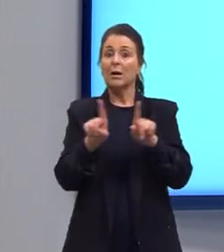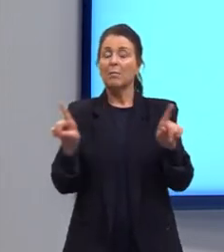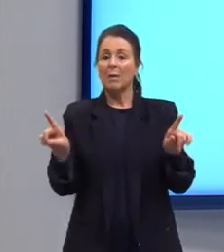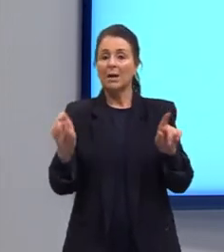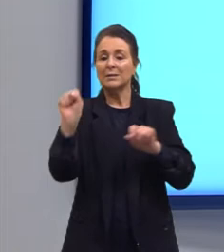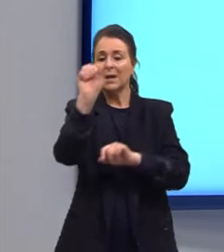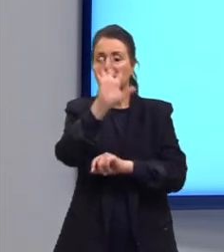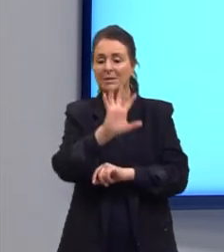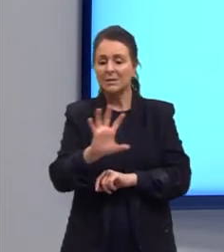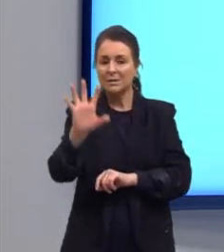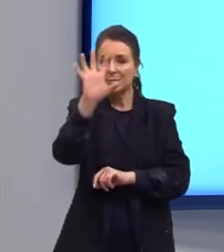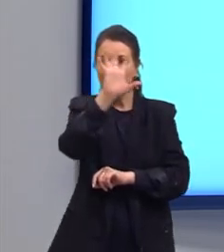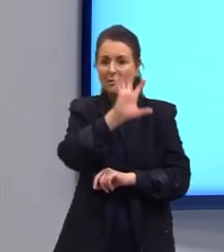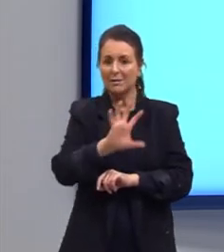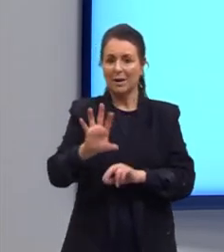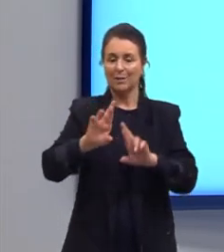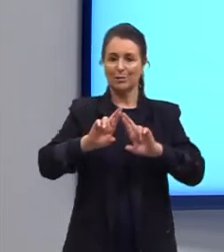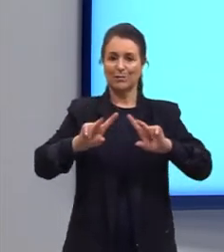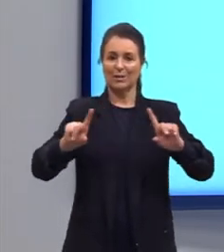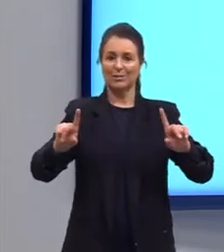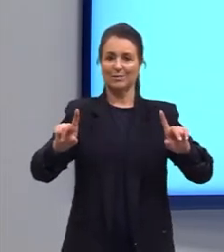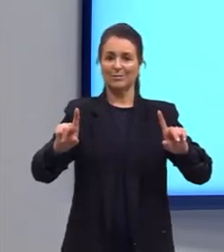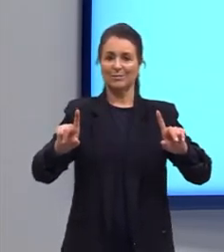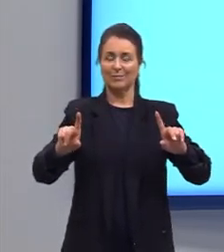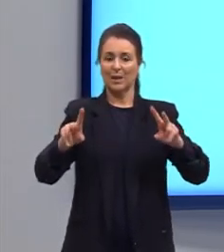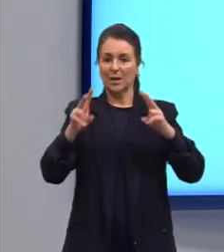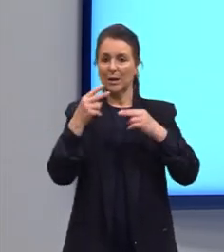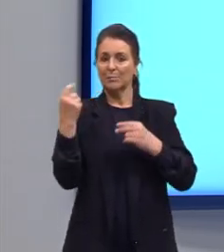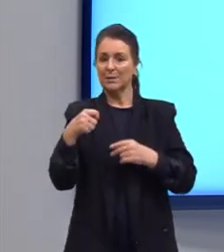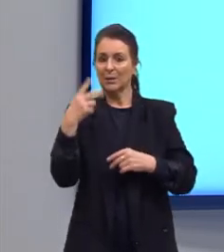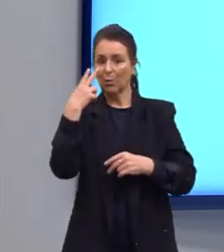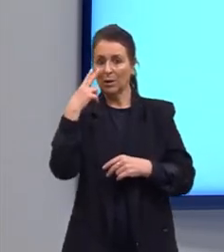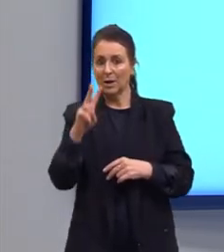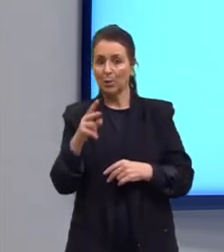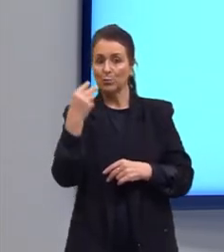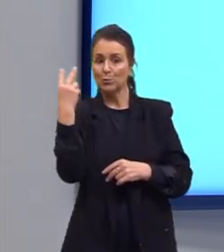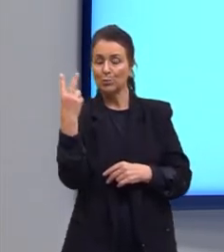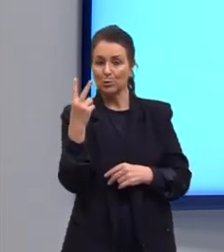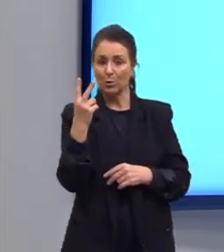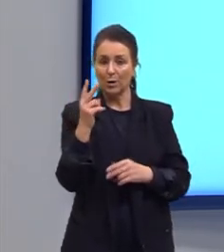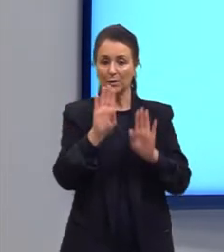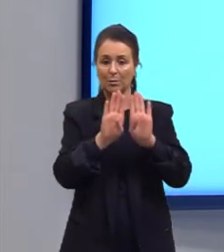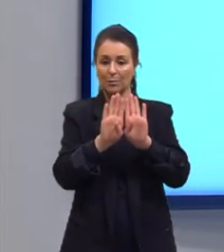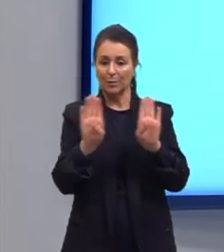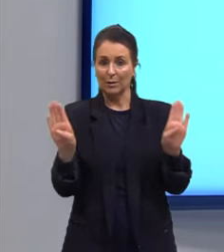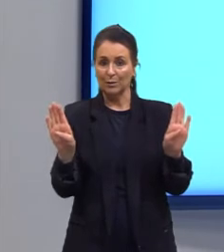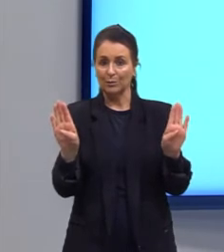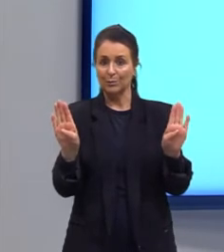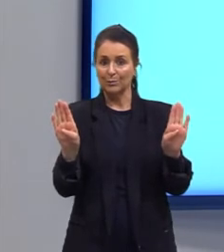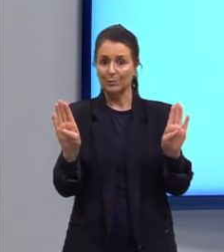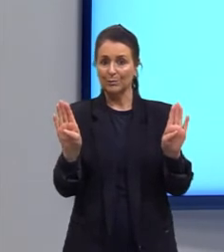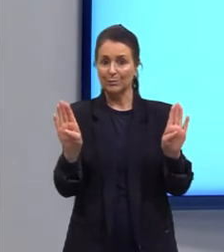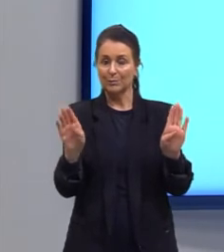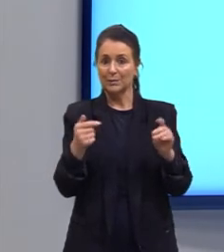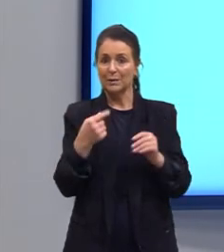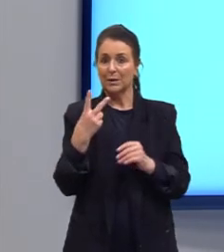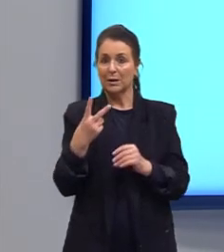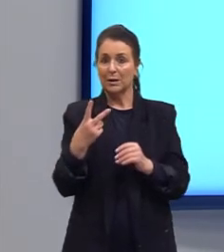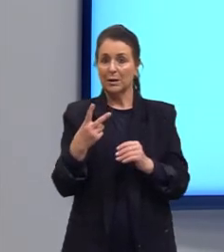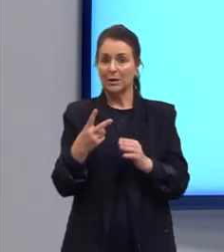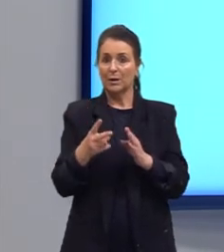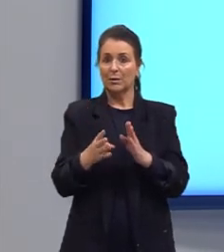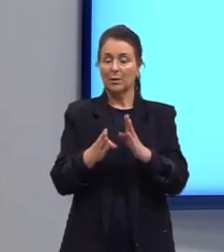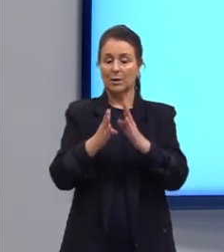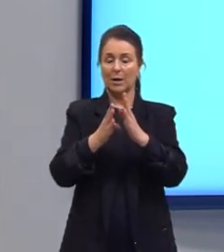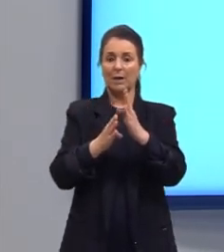espaciais são diferentes. Eu preciso olhar os dois planos que elas estão. O que seria esses dois planos? É como se eu pegasse aqui, eu arriscasse